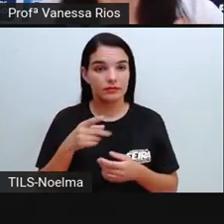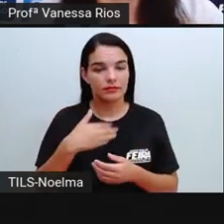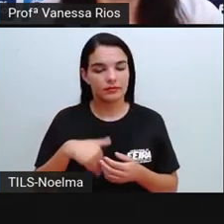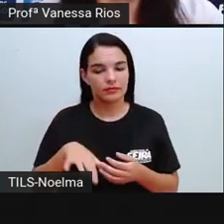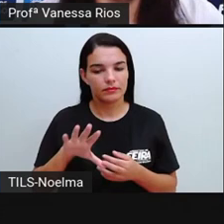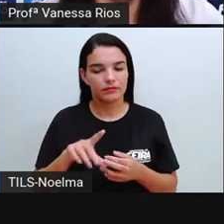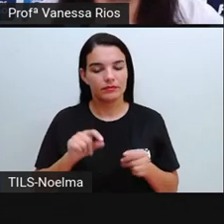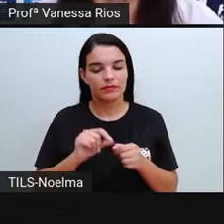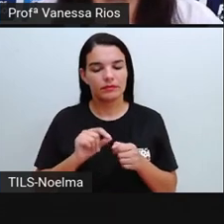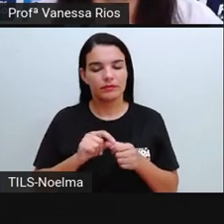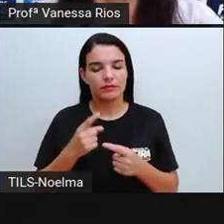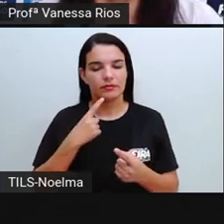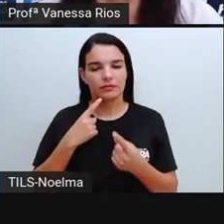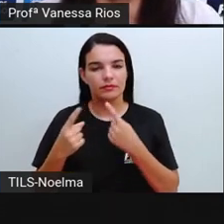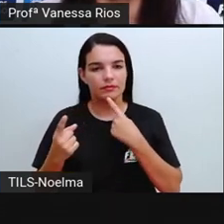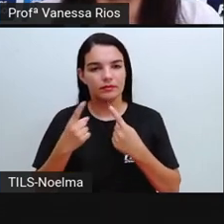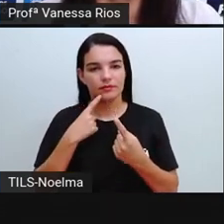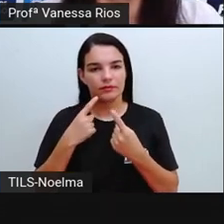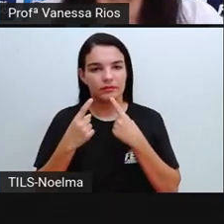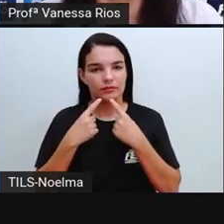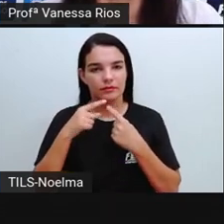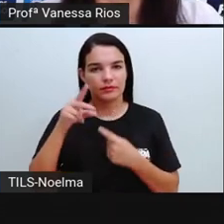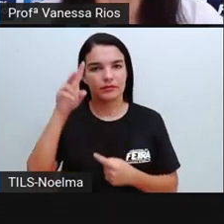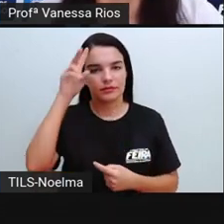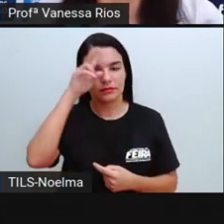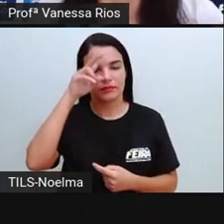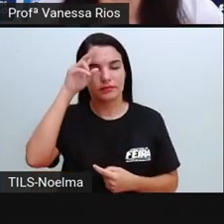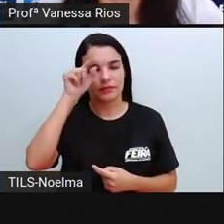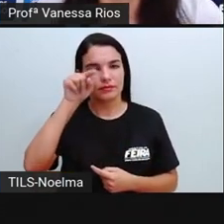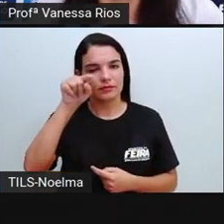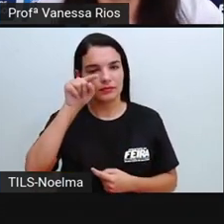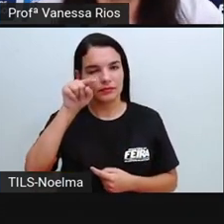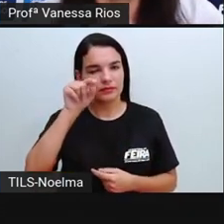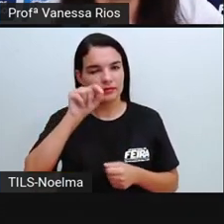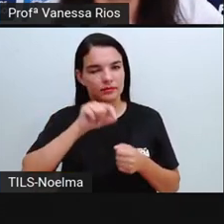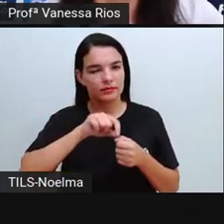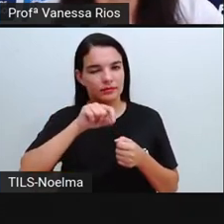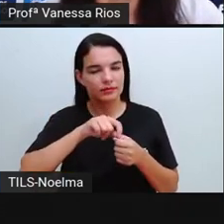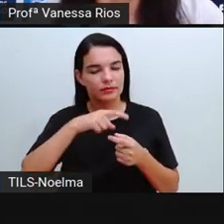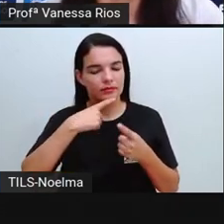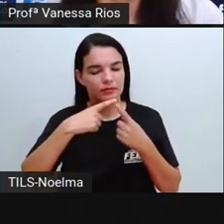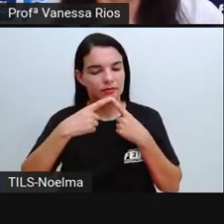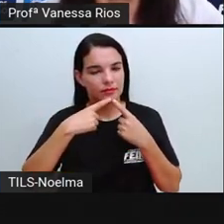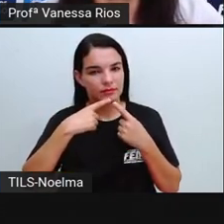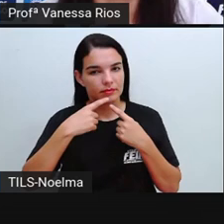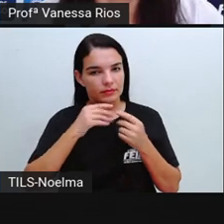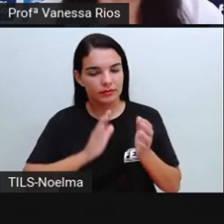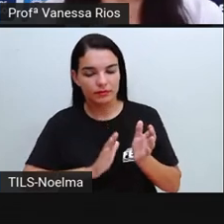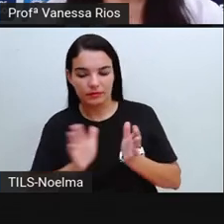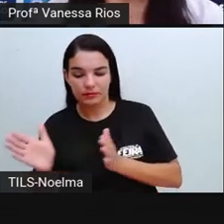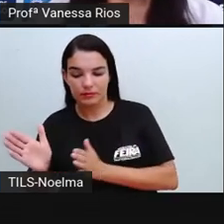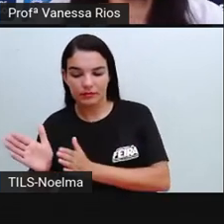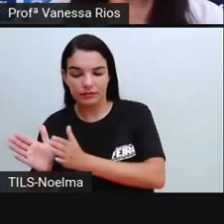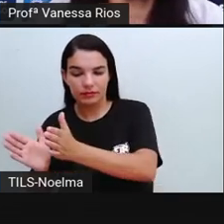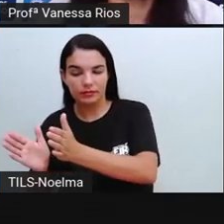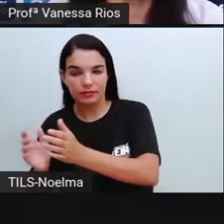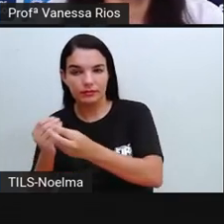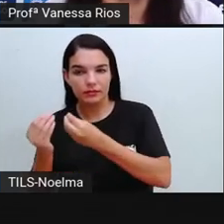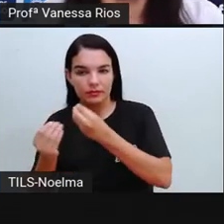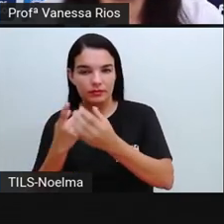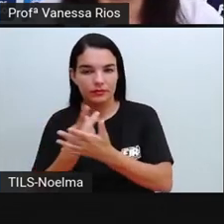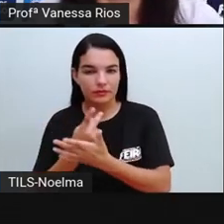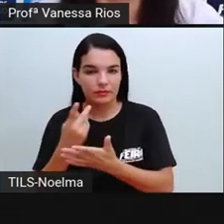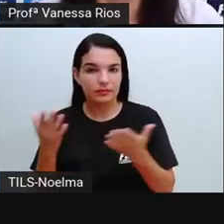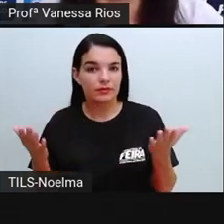entrevistar. Lembra aí que na outra aula sobre entrevista pró, propôs uma entrevista, né, norteando aí como é que ela pode acontecer,